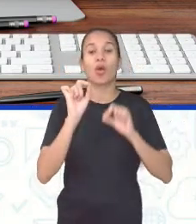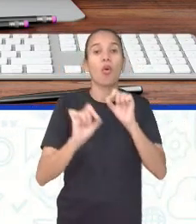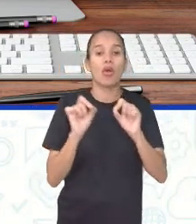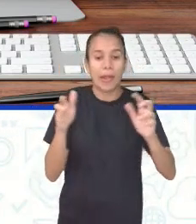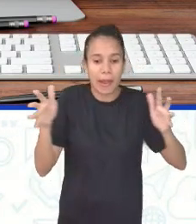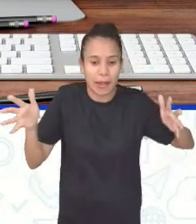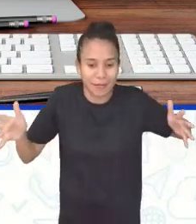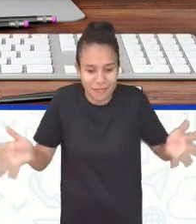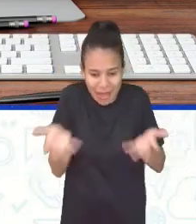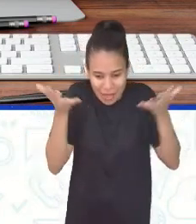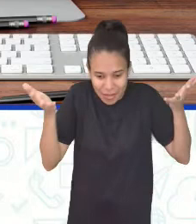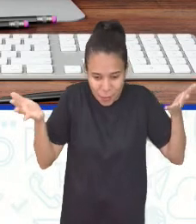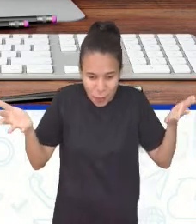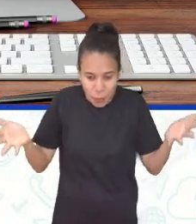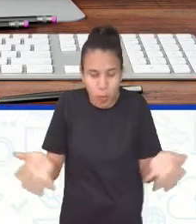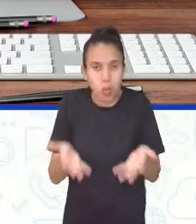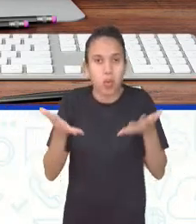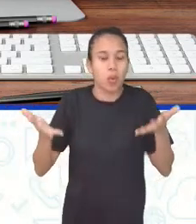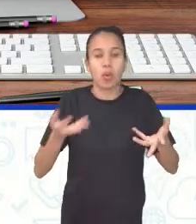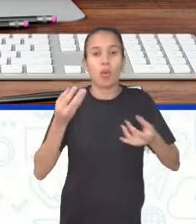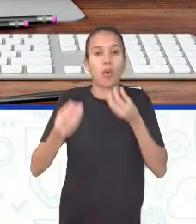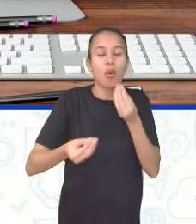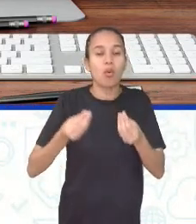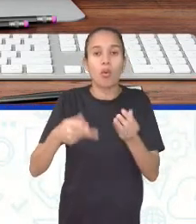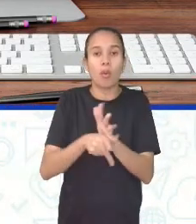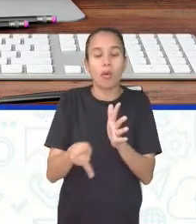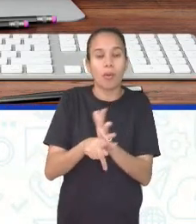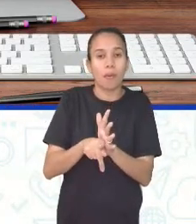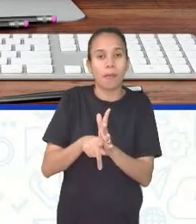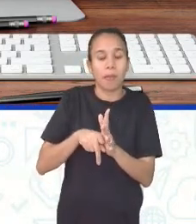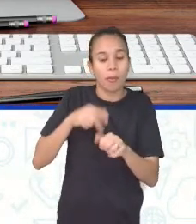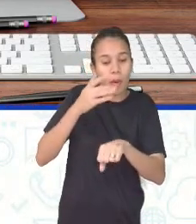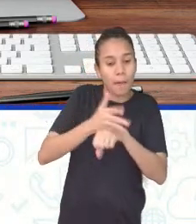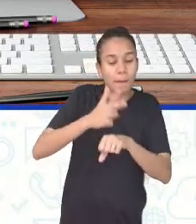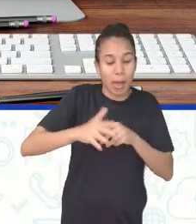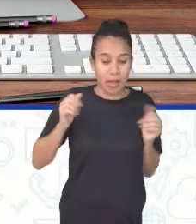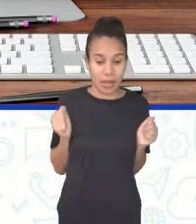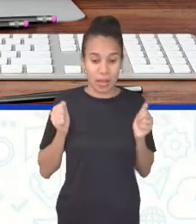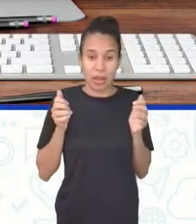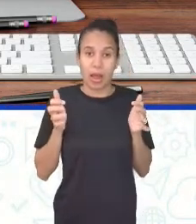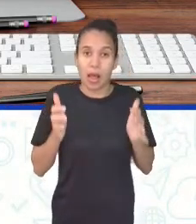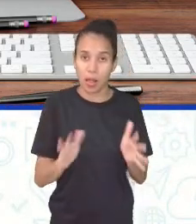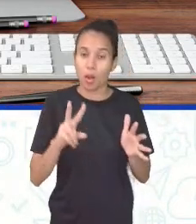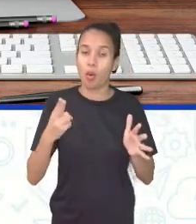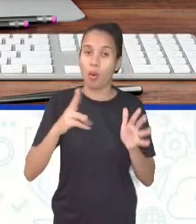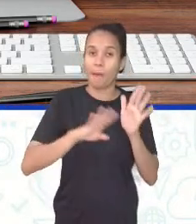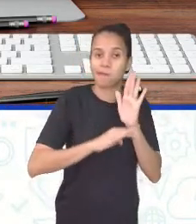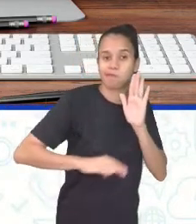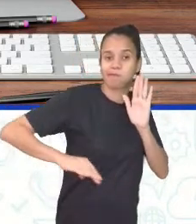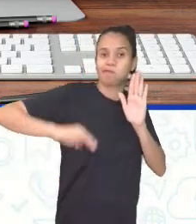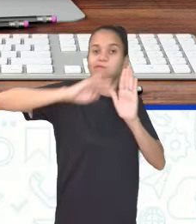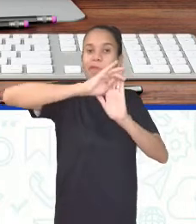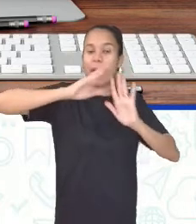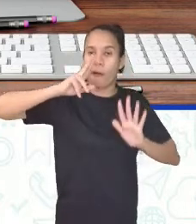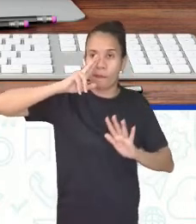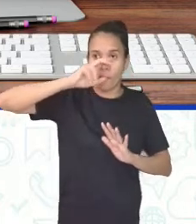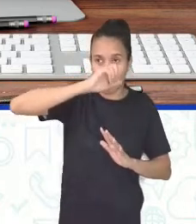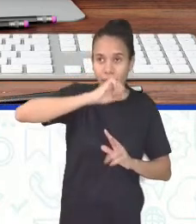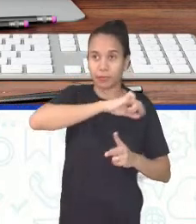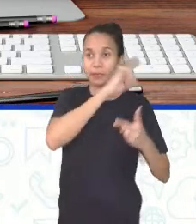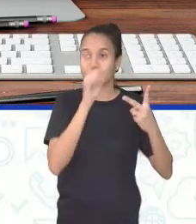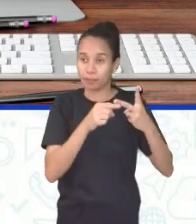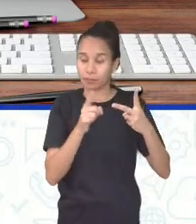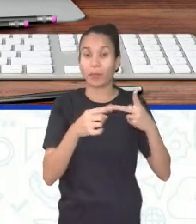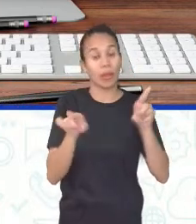estimula, o que desencadeia uma reação ou provoca um aumento de intensidade. É também